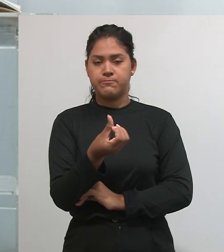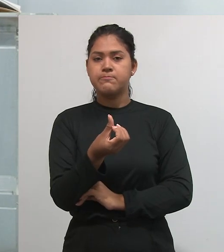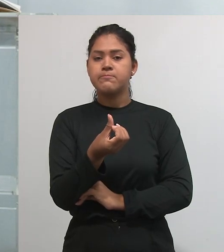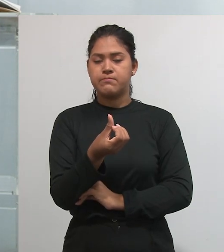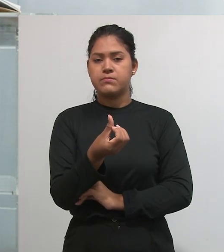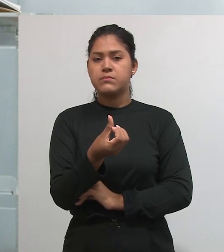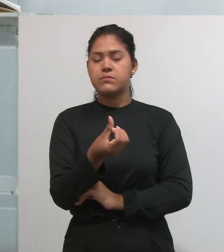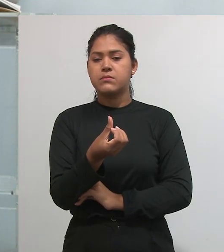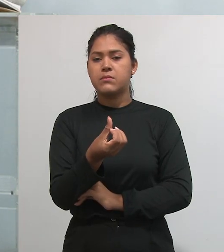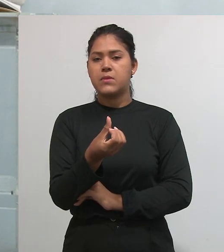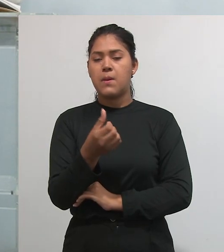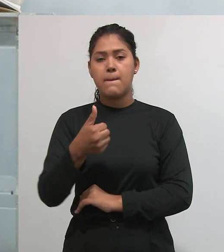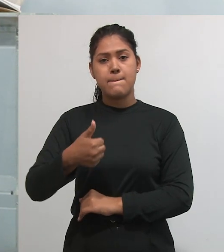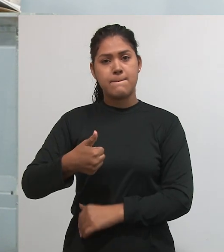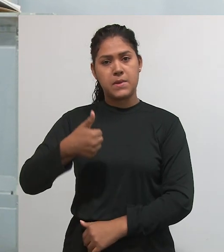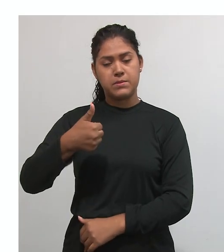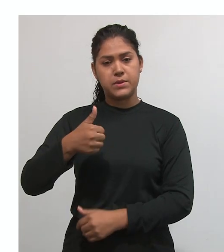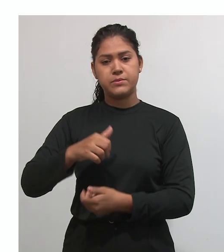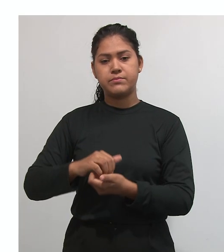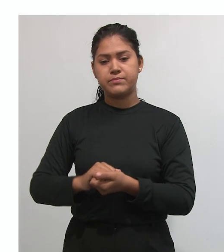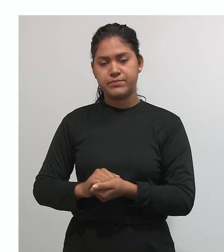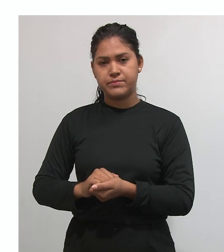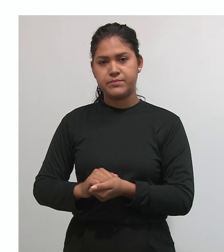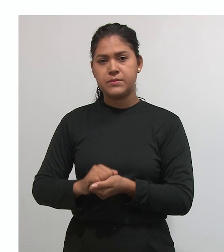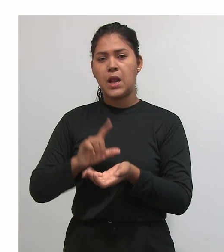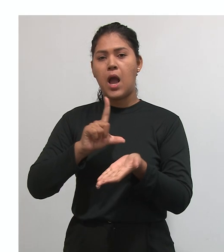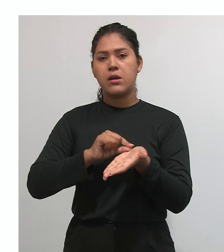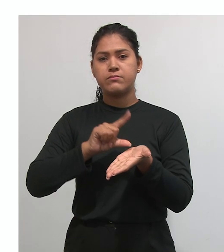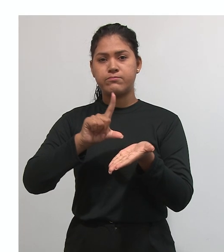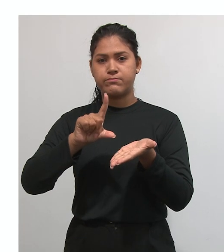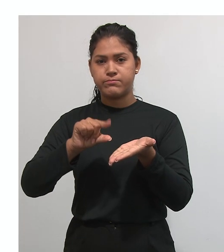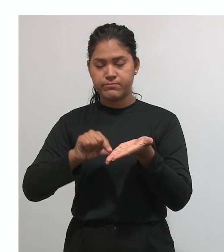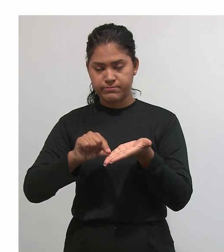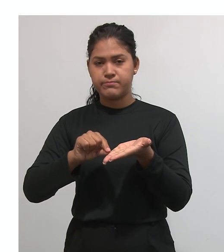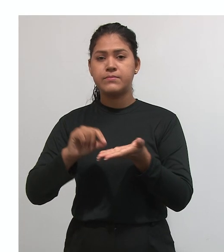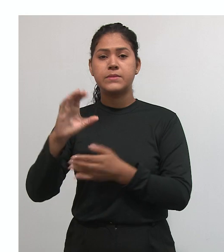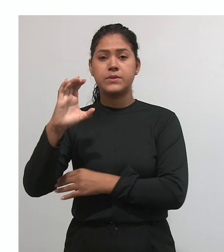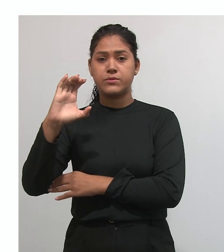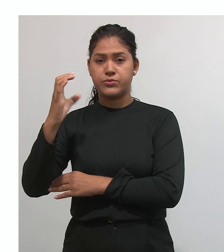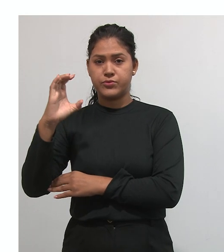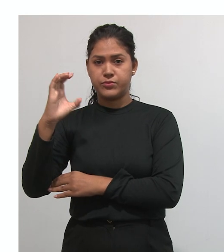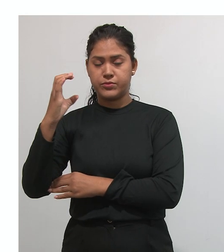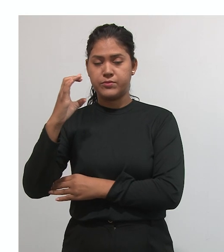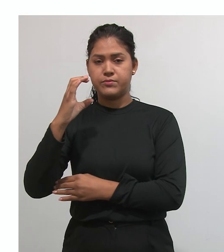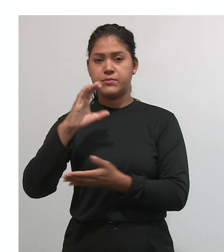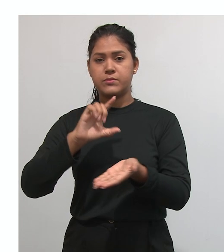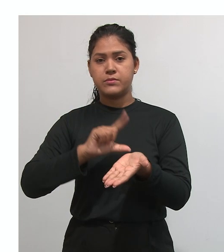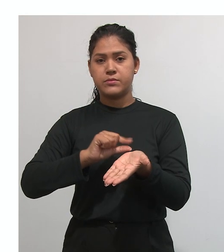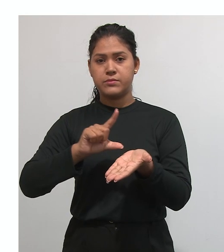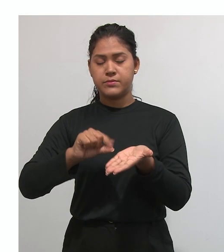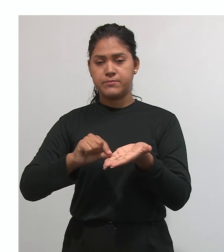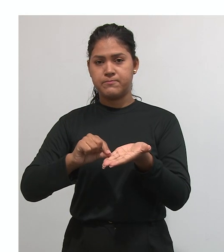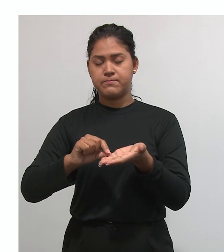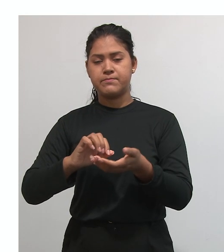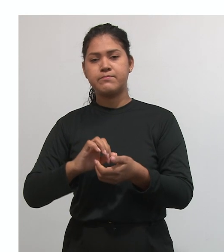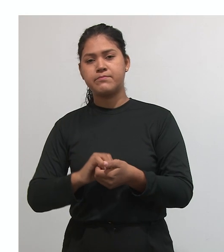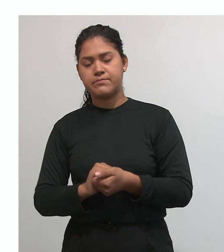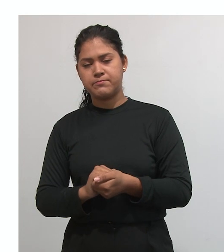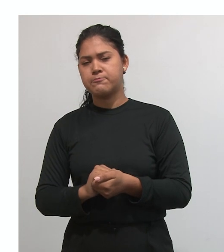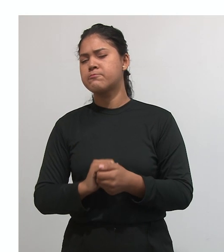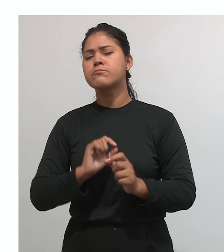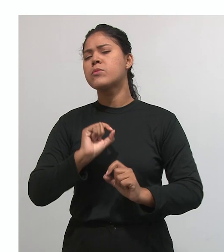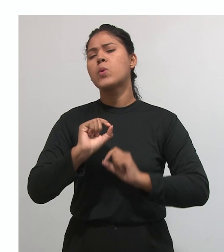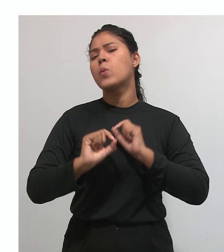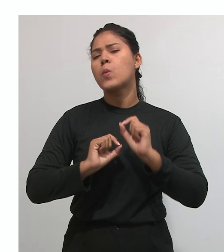abordar alguns. Primeira coisa, nós vamos falar sobre o artigo científico primeiro, quais são as características dele. Então,